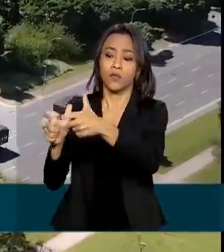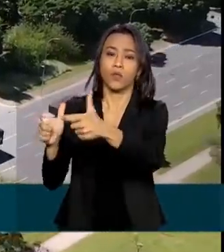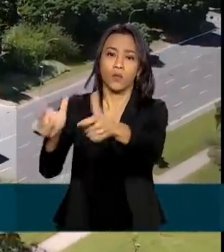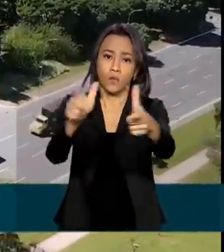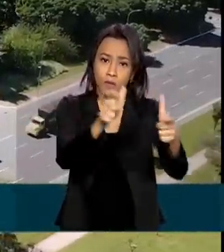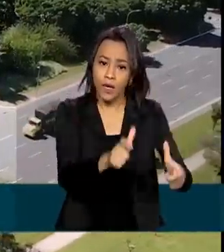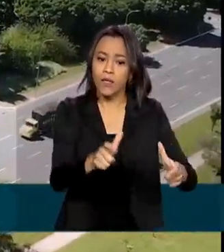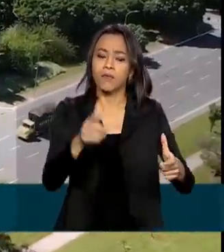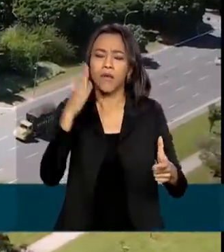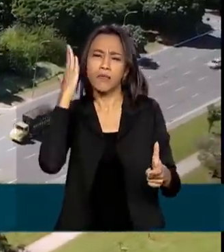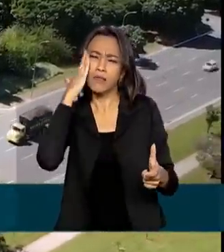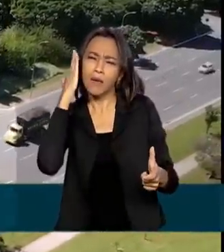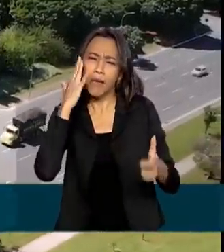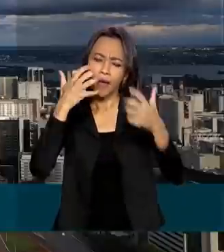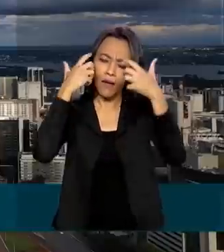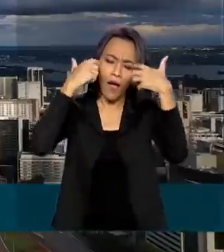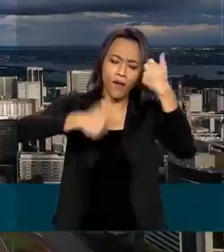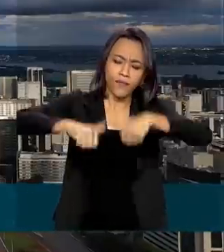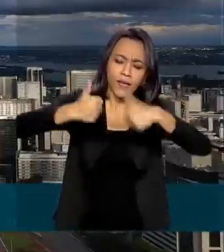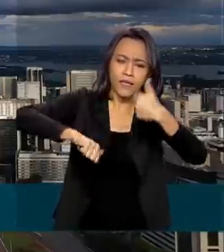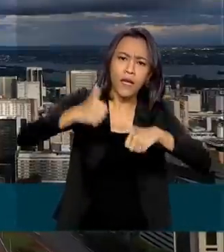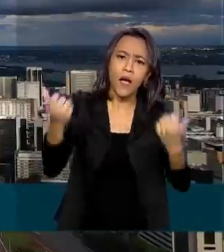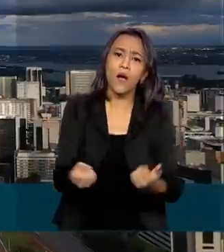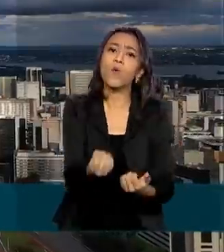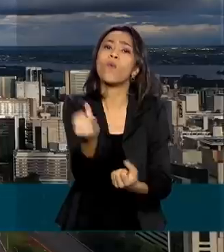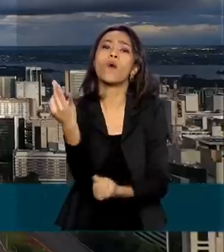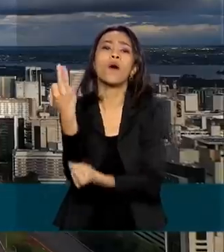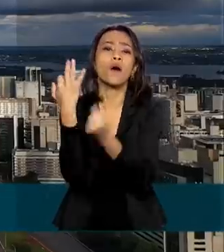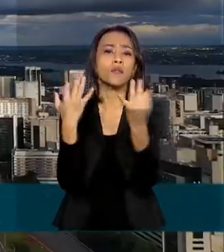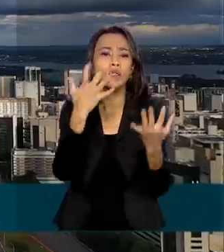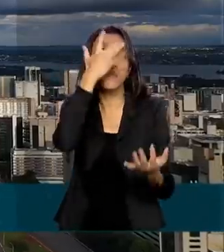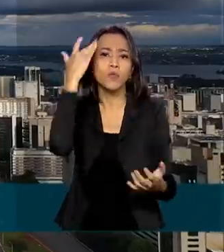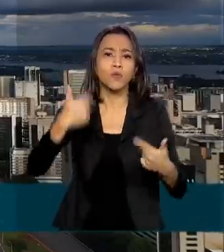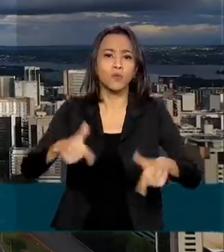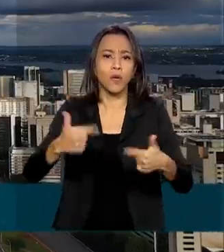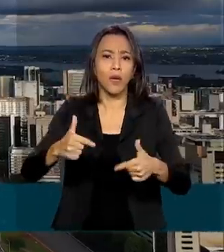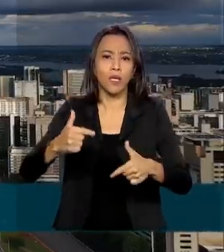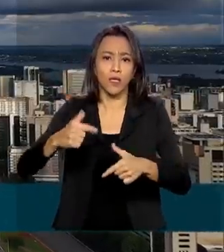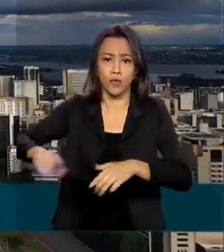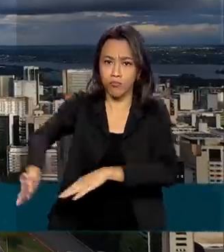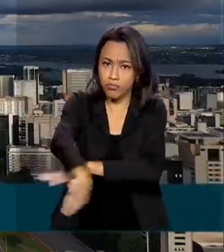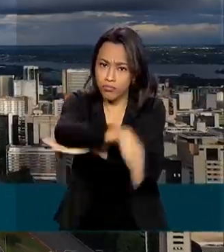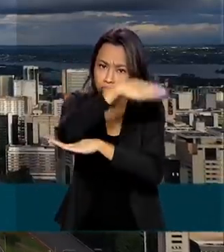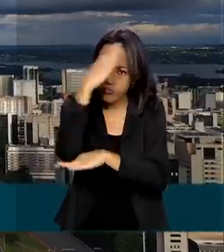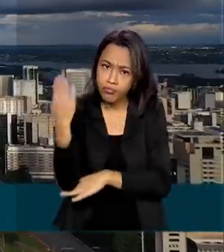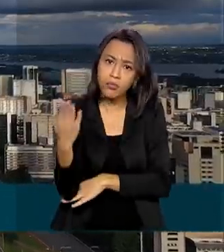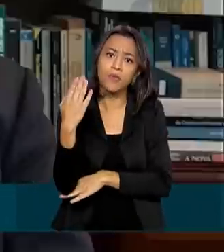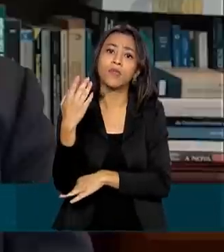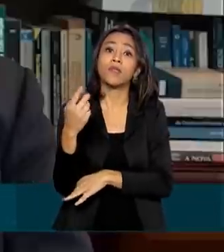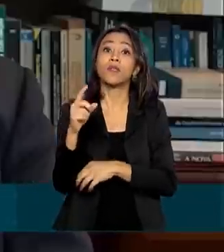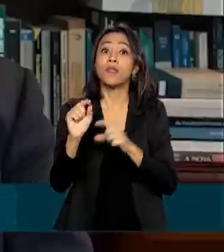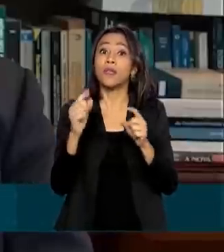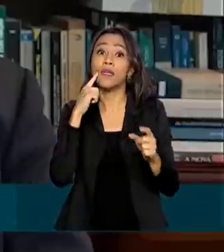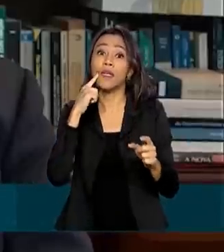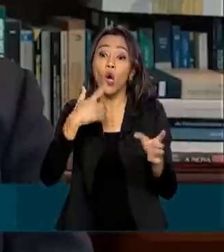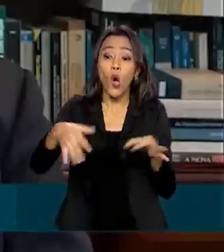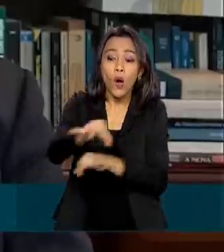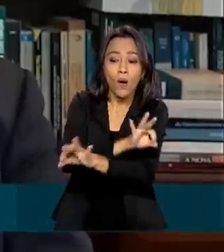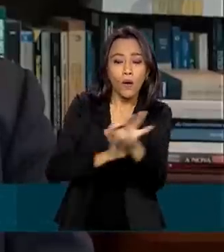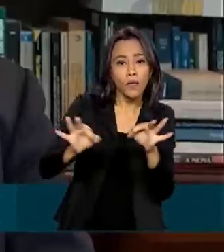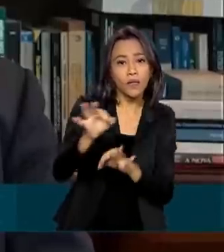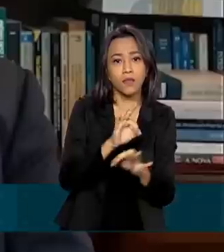possível analisar a quantidade de pessoas em trabalho integral e redefinir as ocupações. Para este